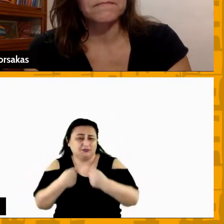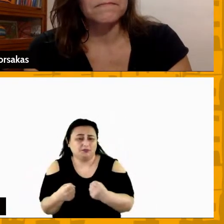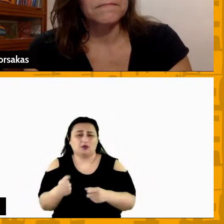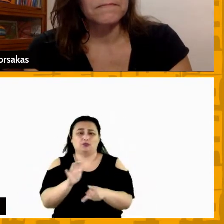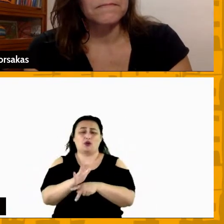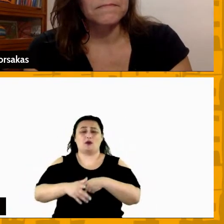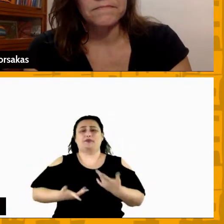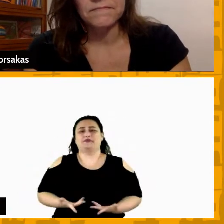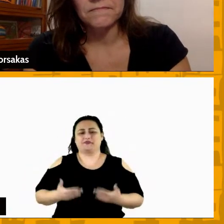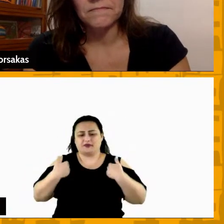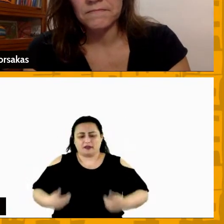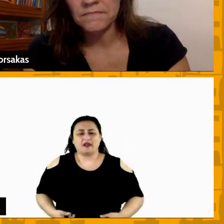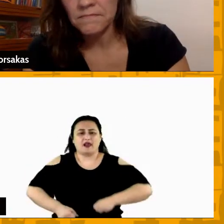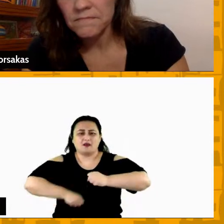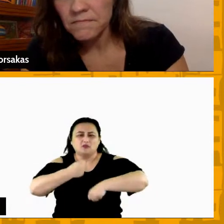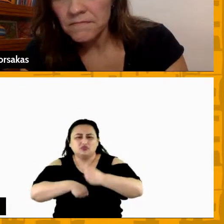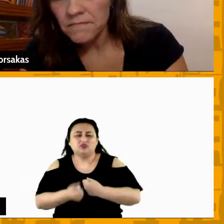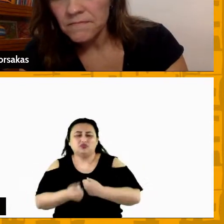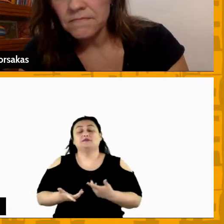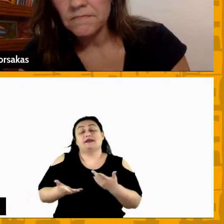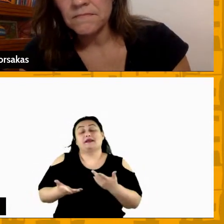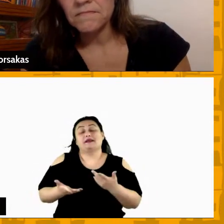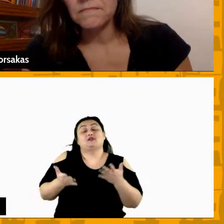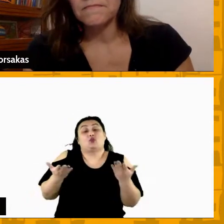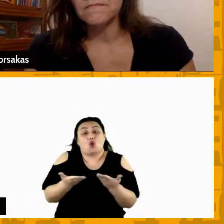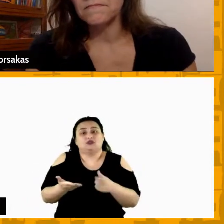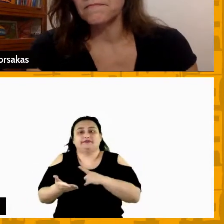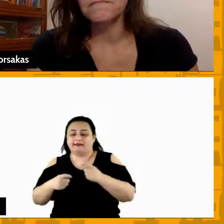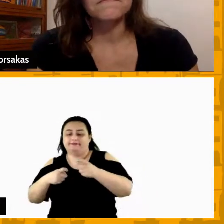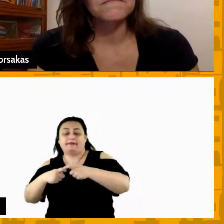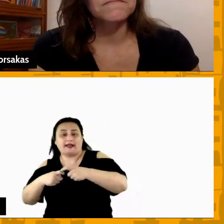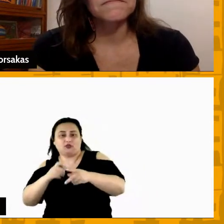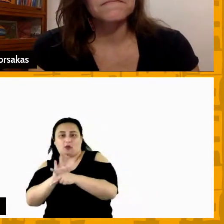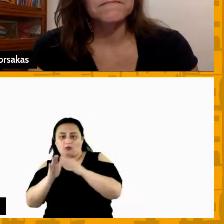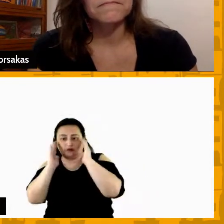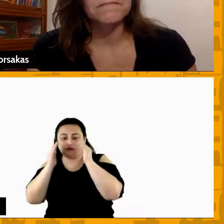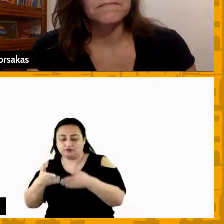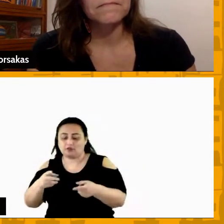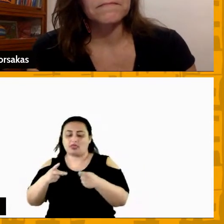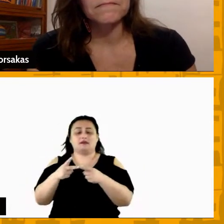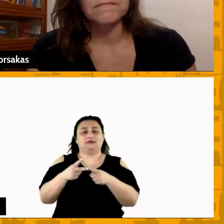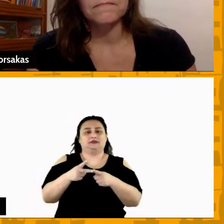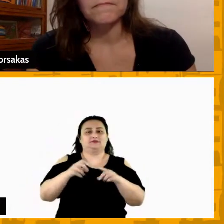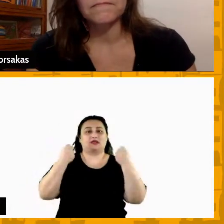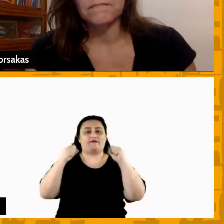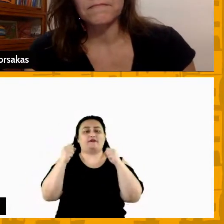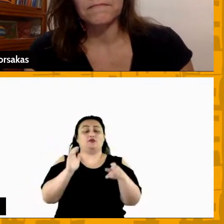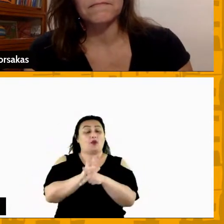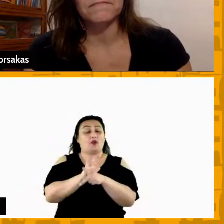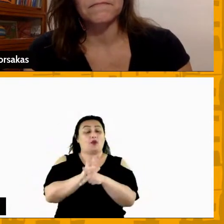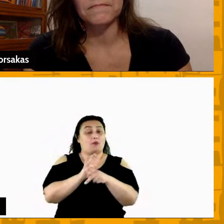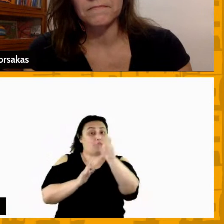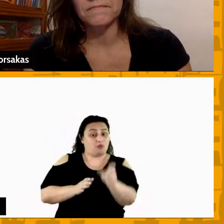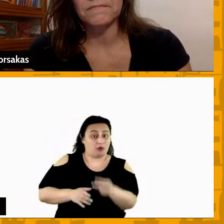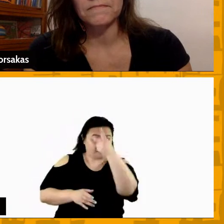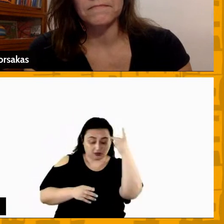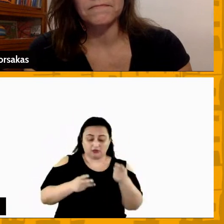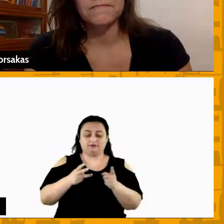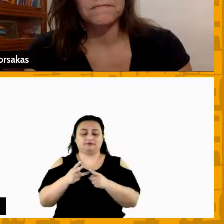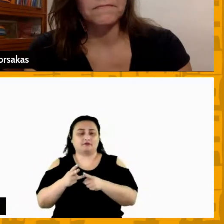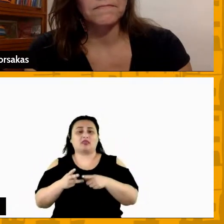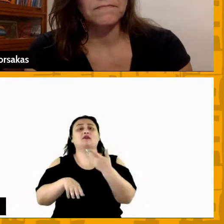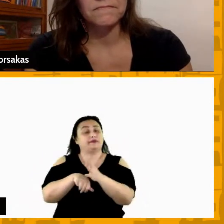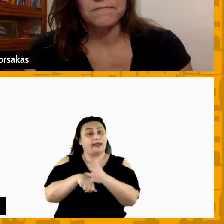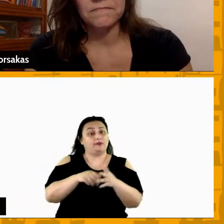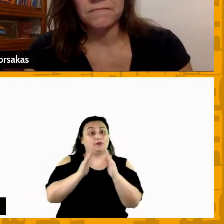hoje a gente tem a especificidade e eu acho que quando você entra no elo da conversa que